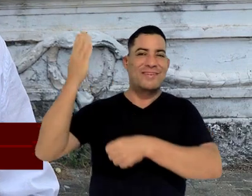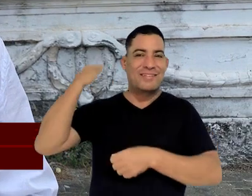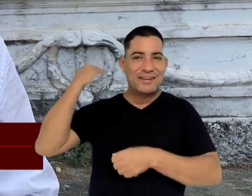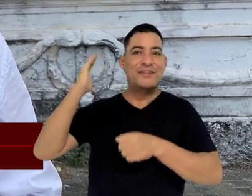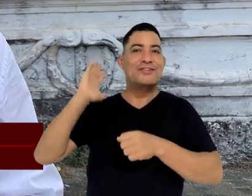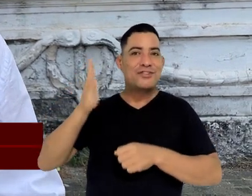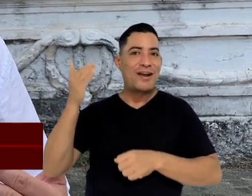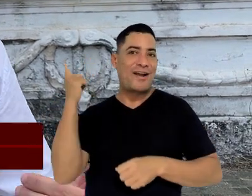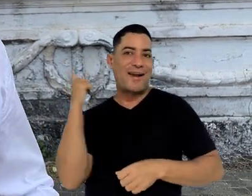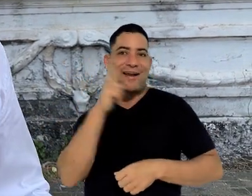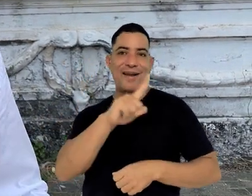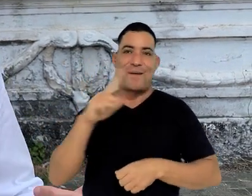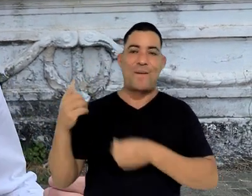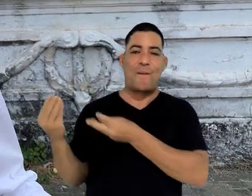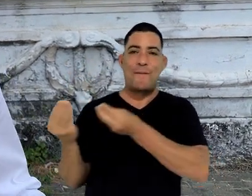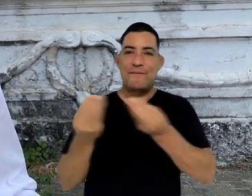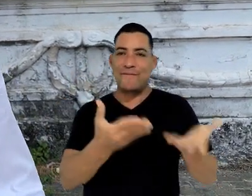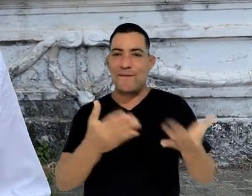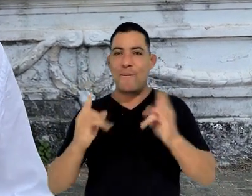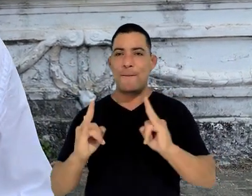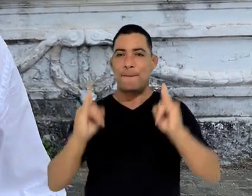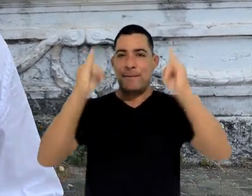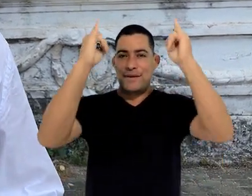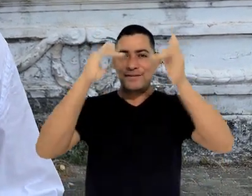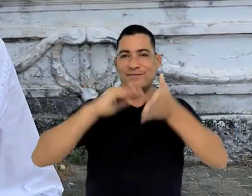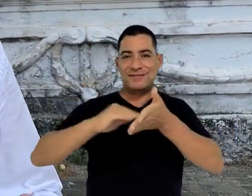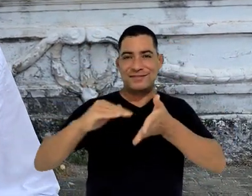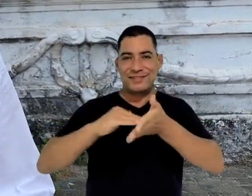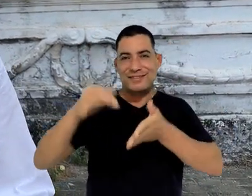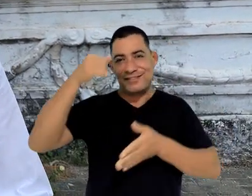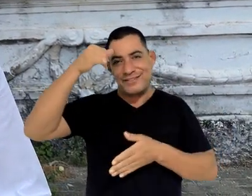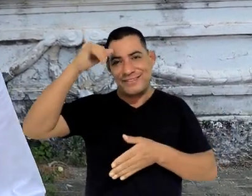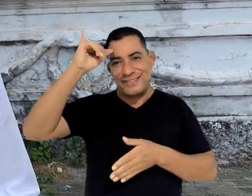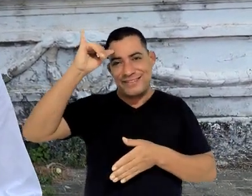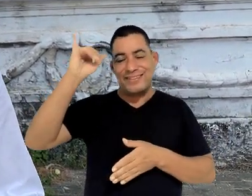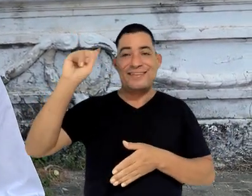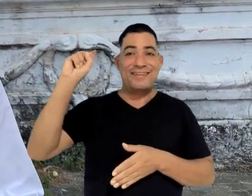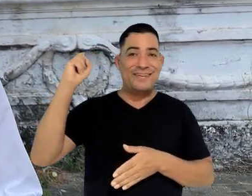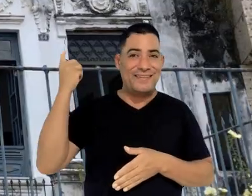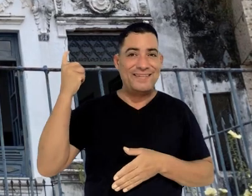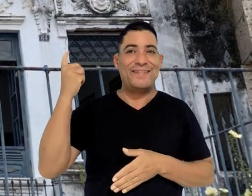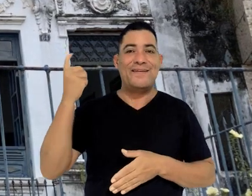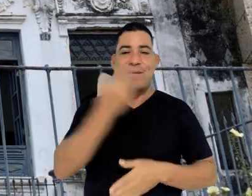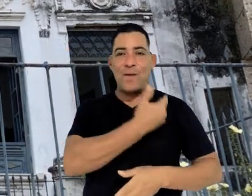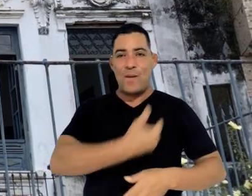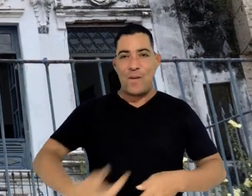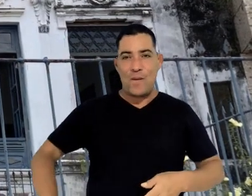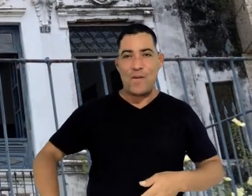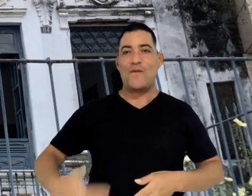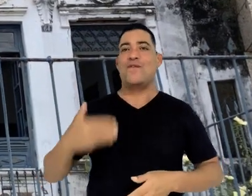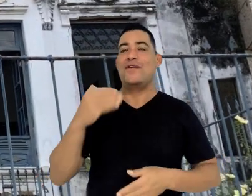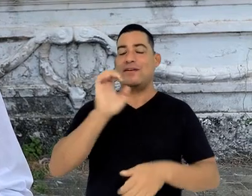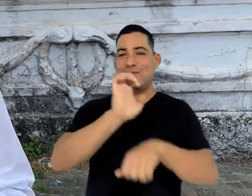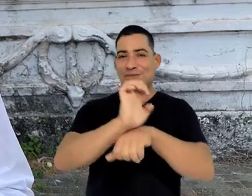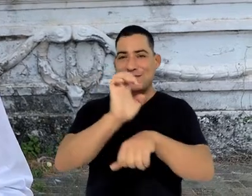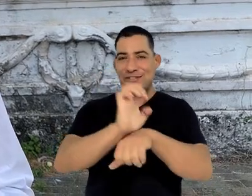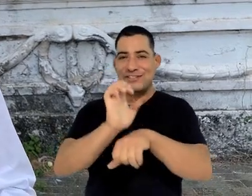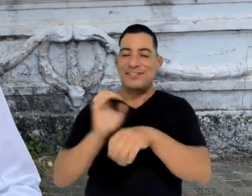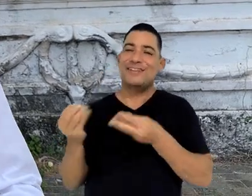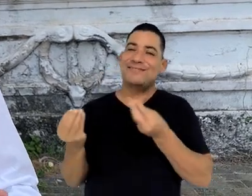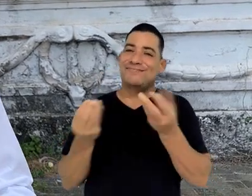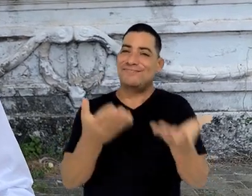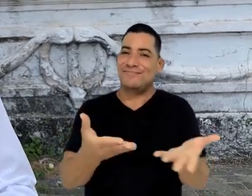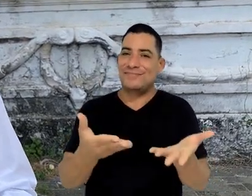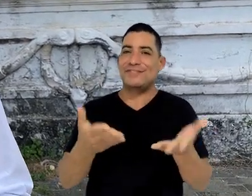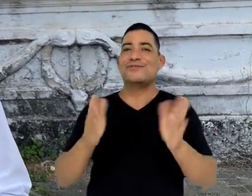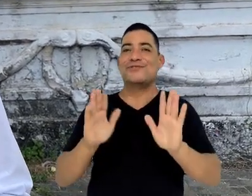nós recebíamos essa edificação, o prédio da antiga inspetoria fazendária da cidade, em